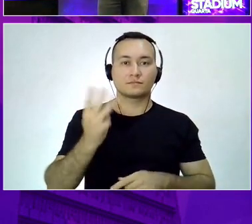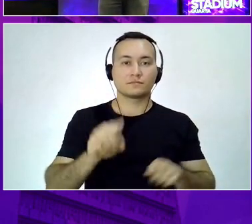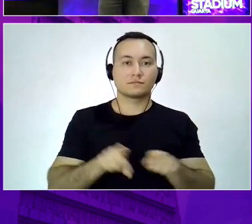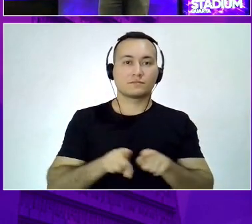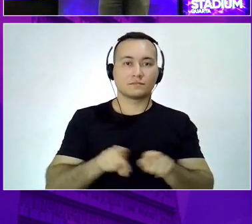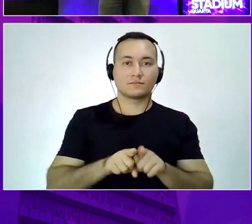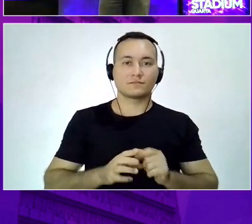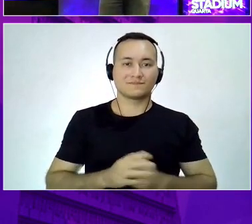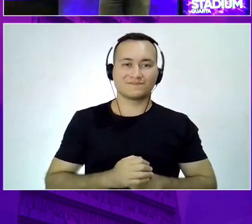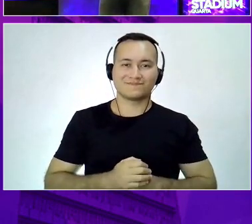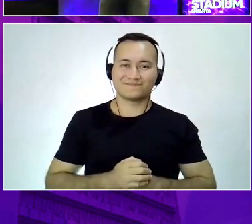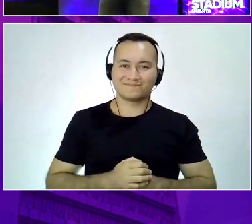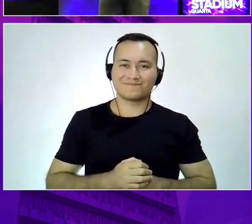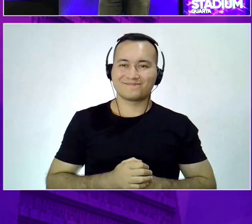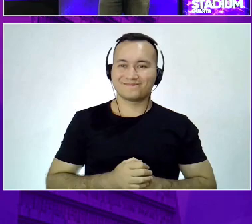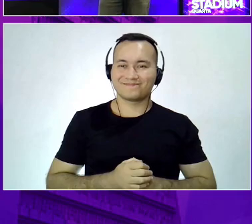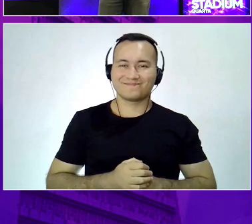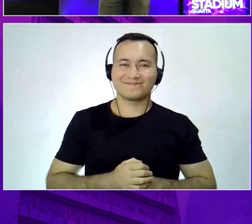Tem gente tirando. Perdão.